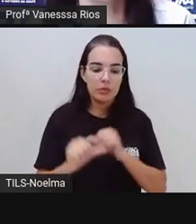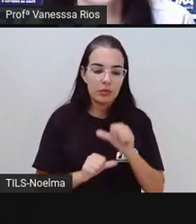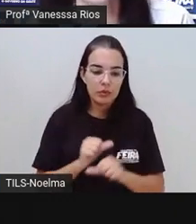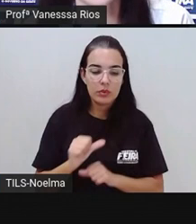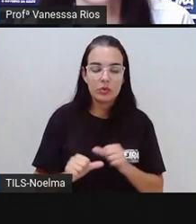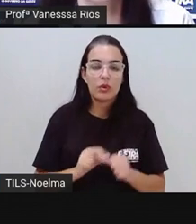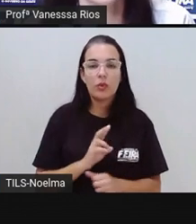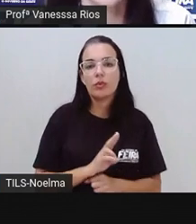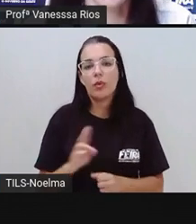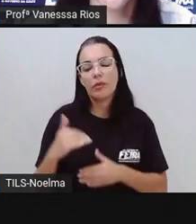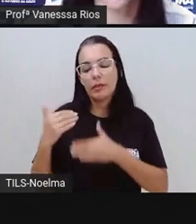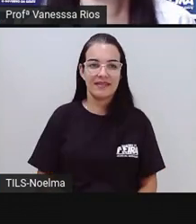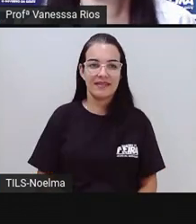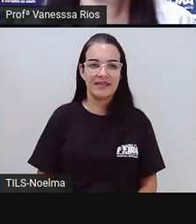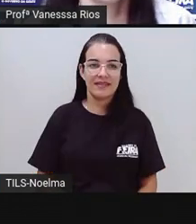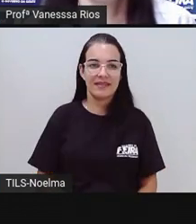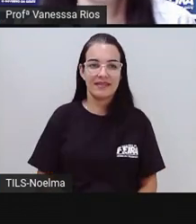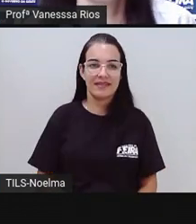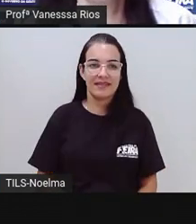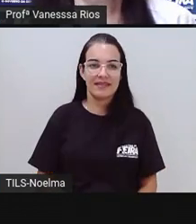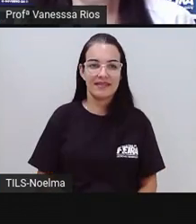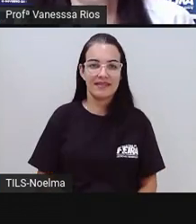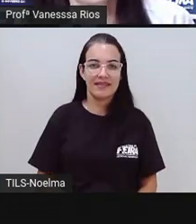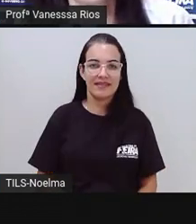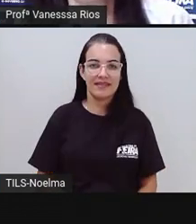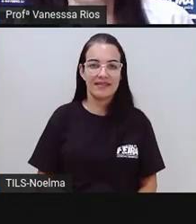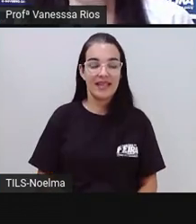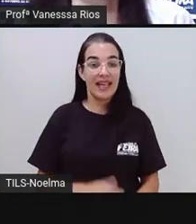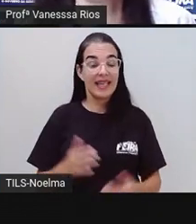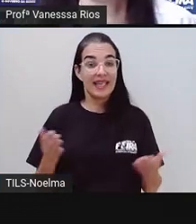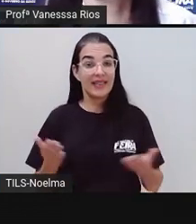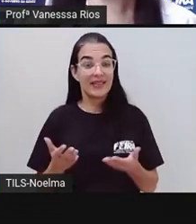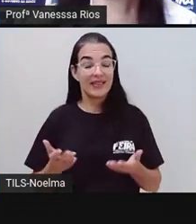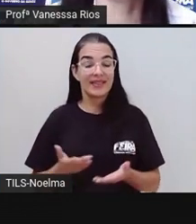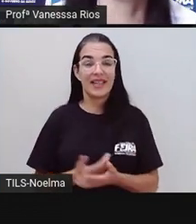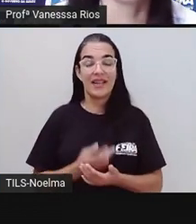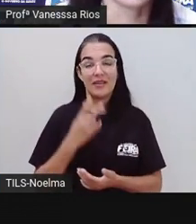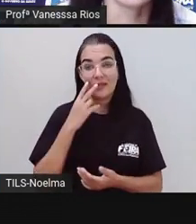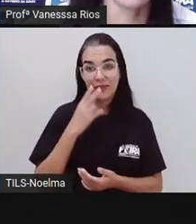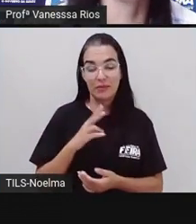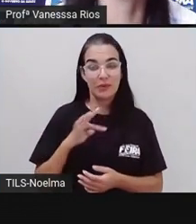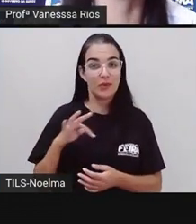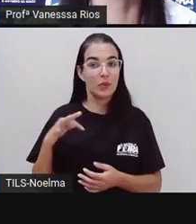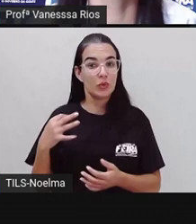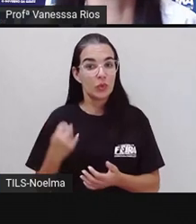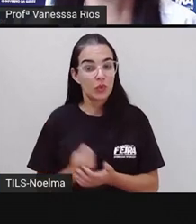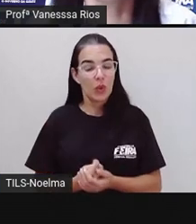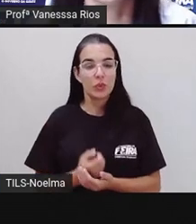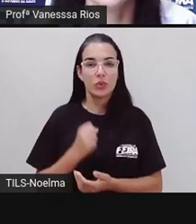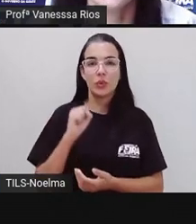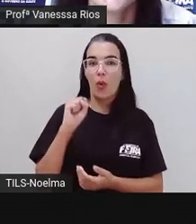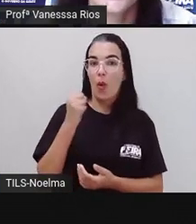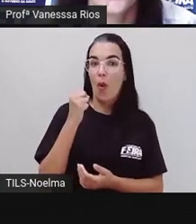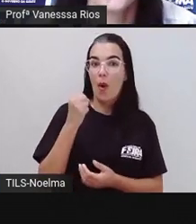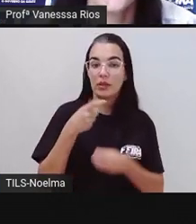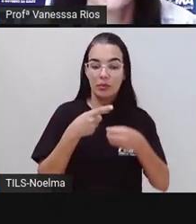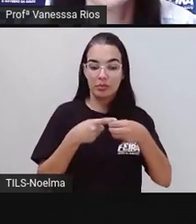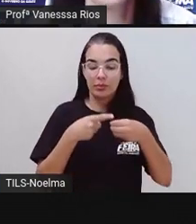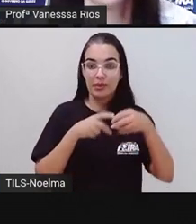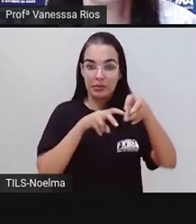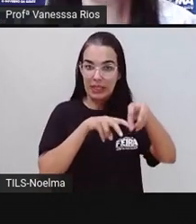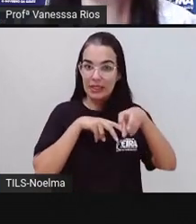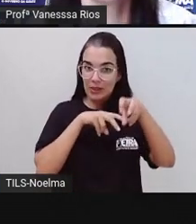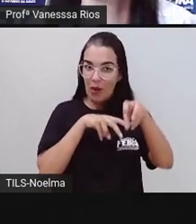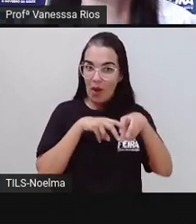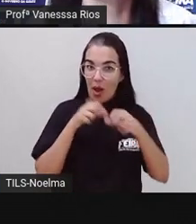nome aí com o passar do tempo. E pronto. Chegamos aí depois de observar, né, os oito distritos que compõem